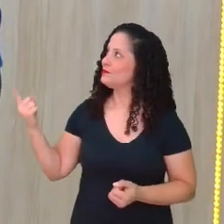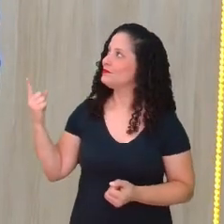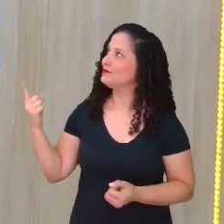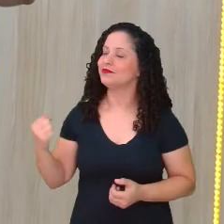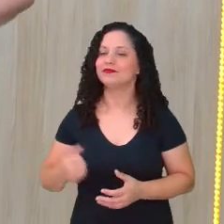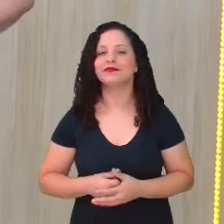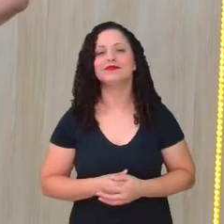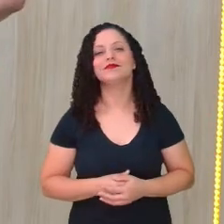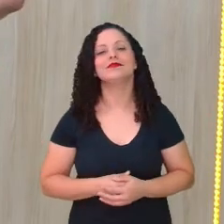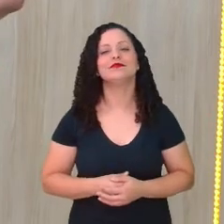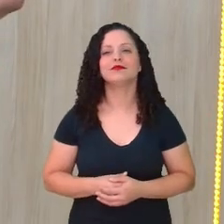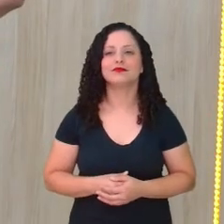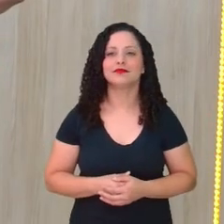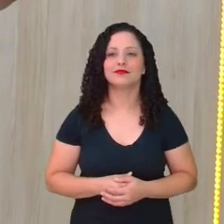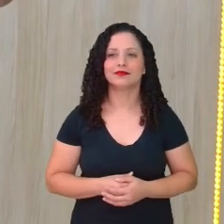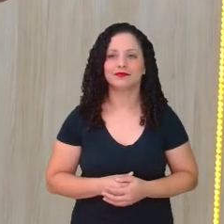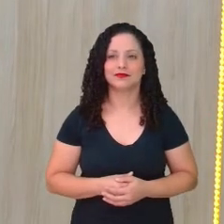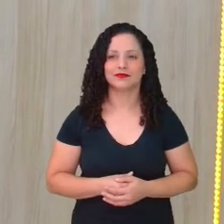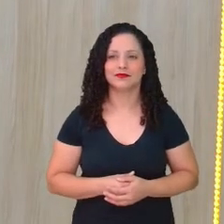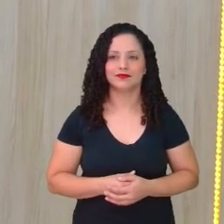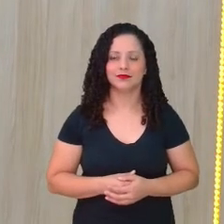adestrei-me, não é?